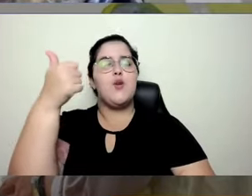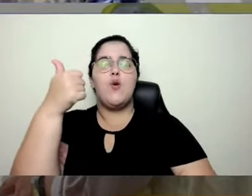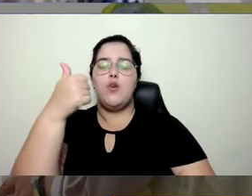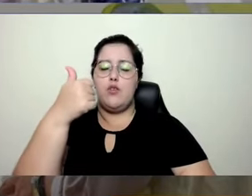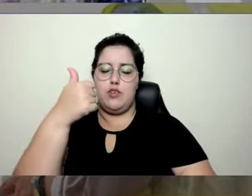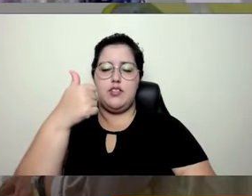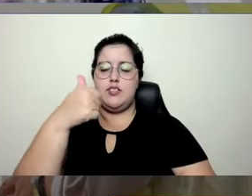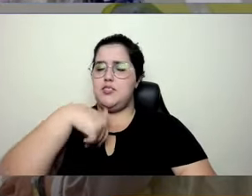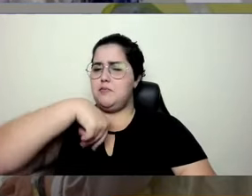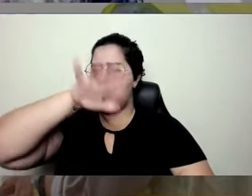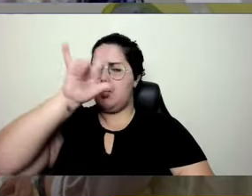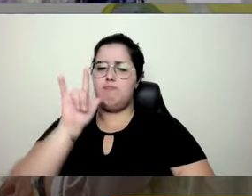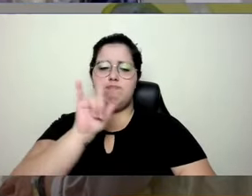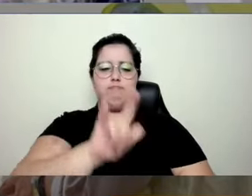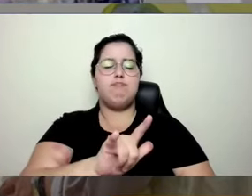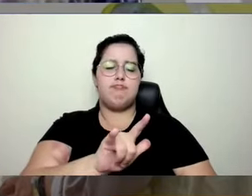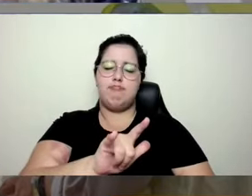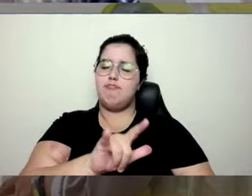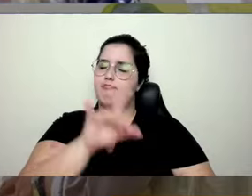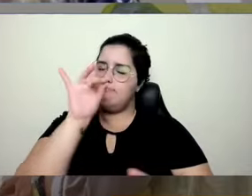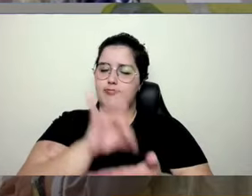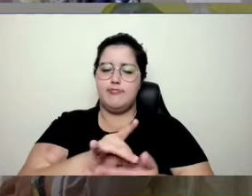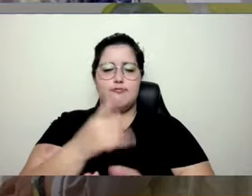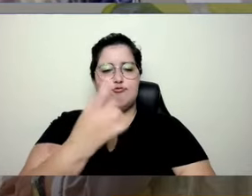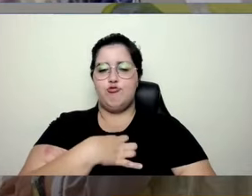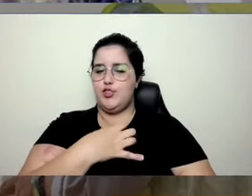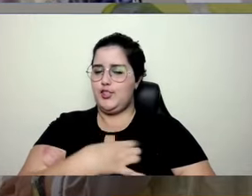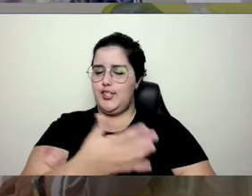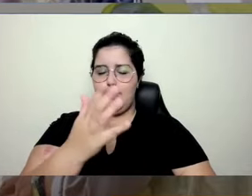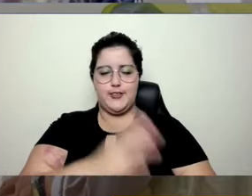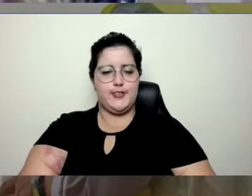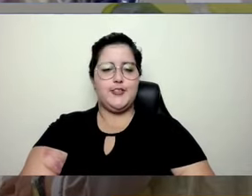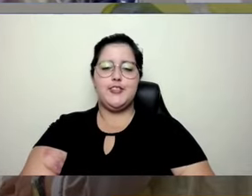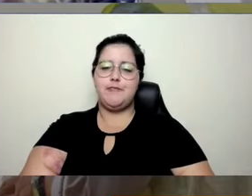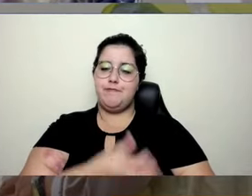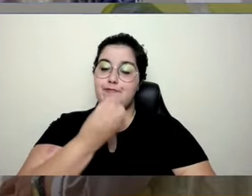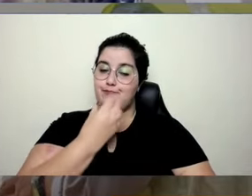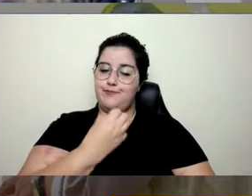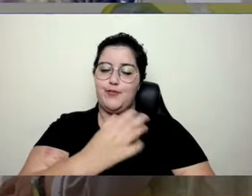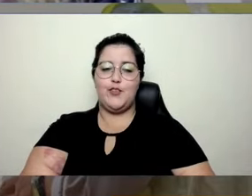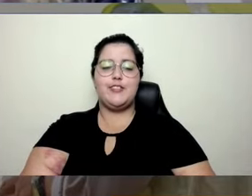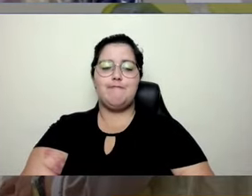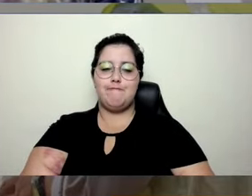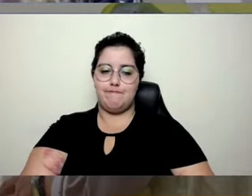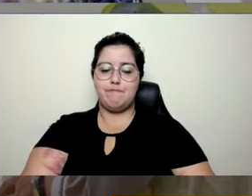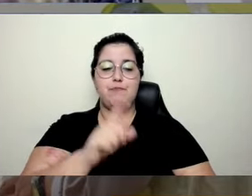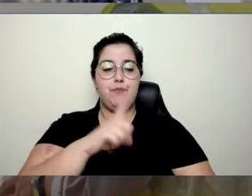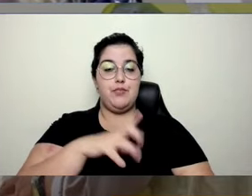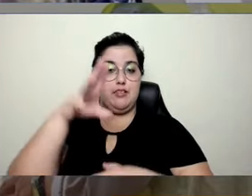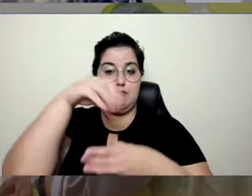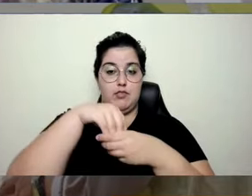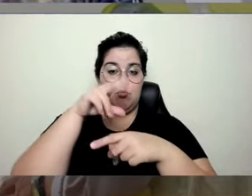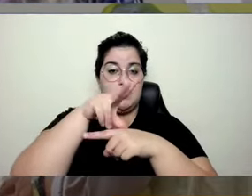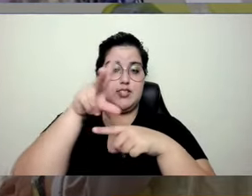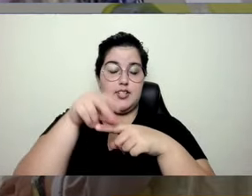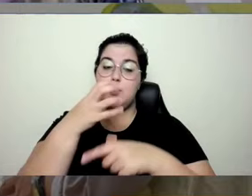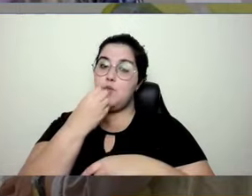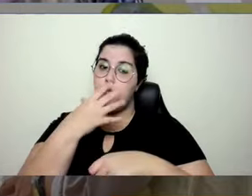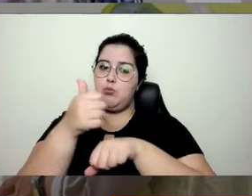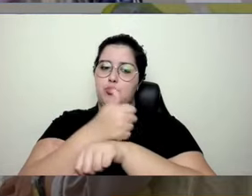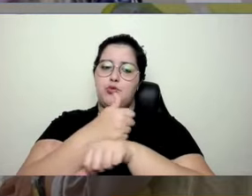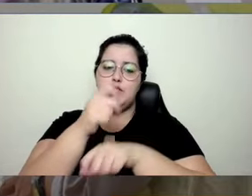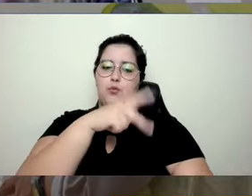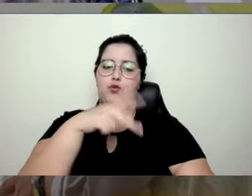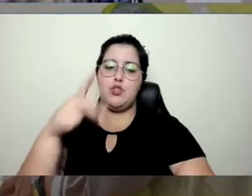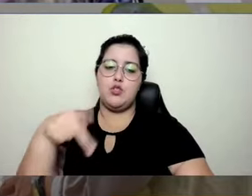apaixonados e não tem jeito, é muito tempo nessa casa e ela só vai uma galera incrível de professores para